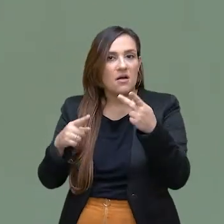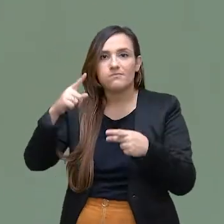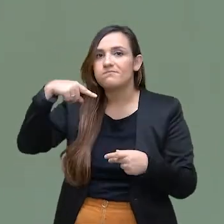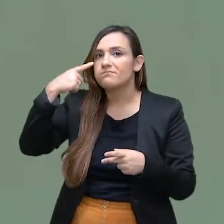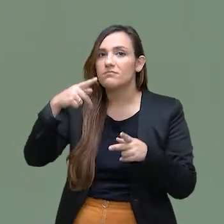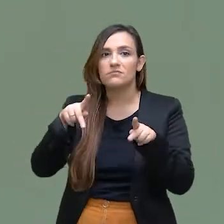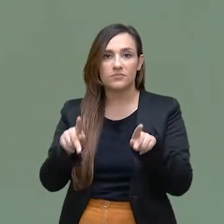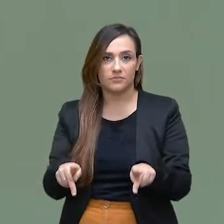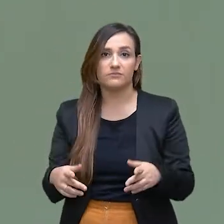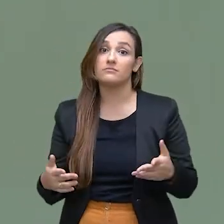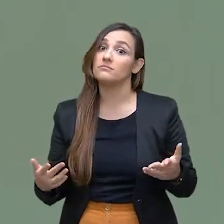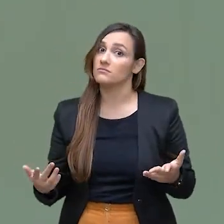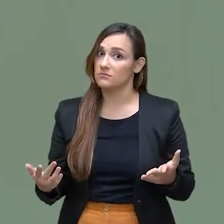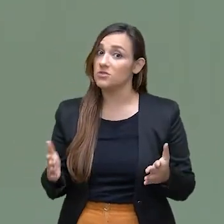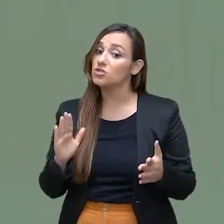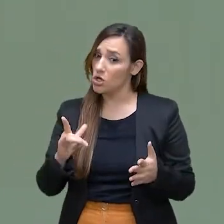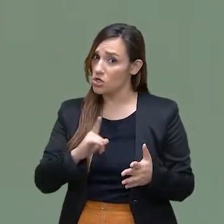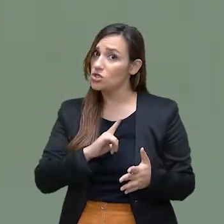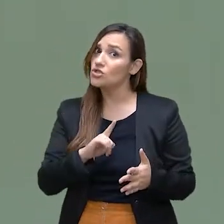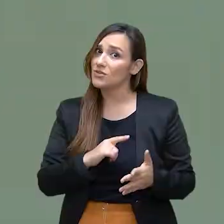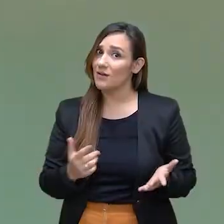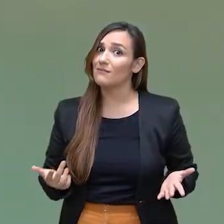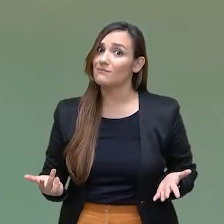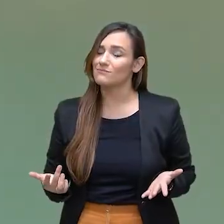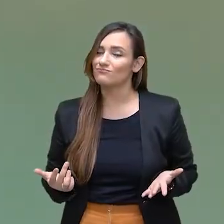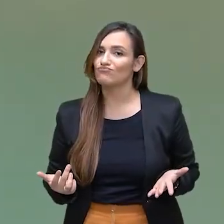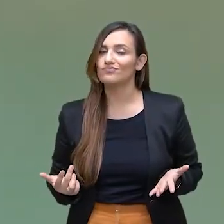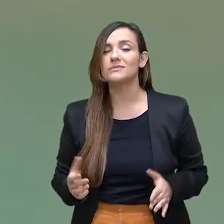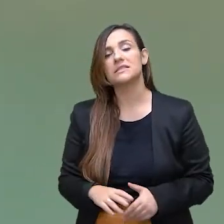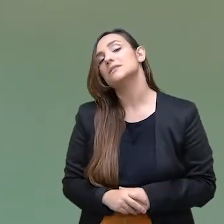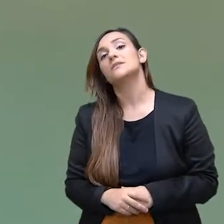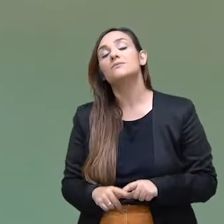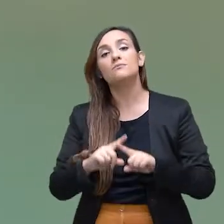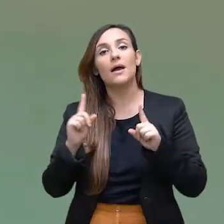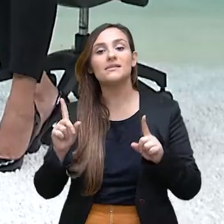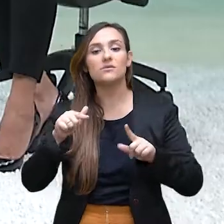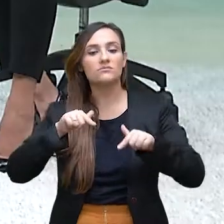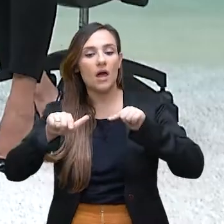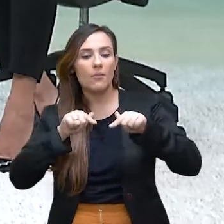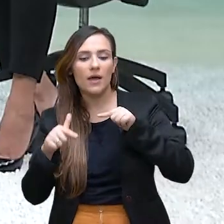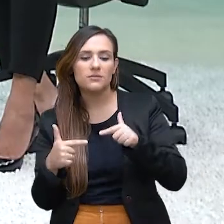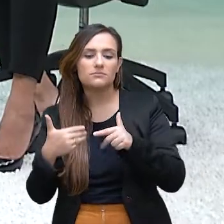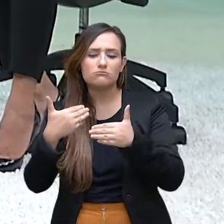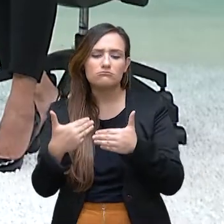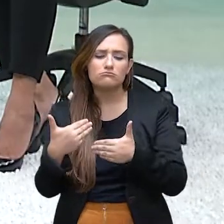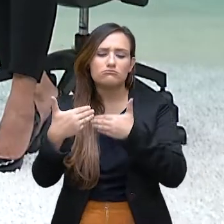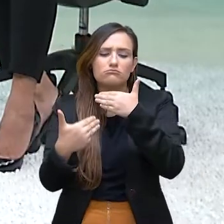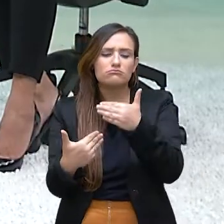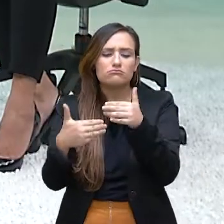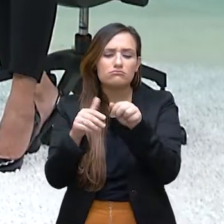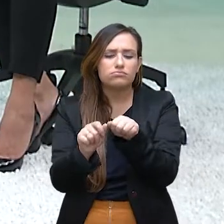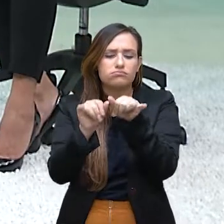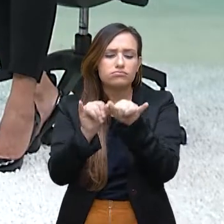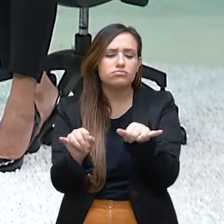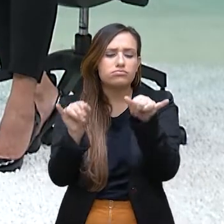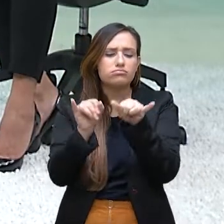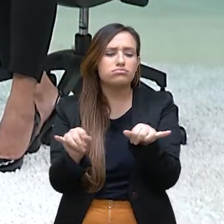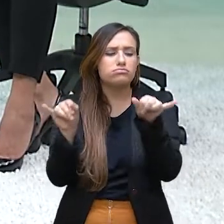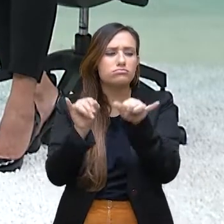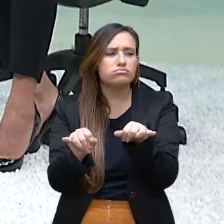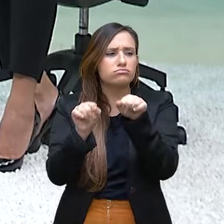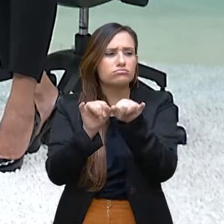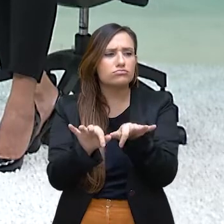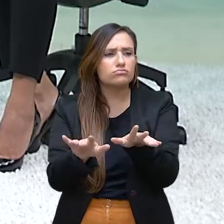advocacia pública, apesar de já existir. Então, isso foi um trabalho que foi acontecendo de divulgação. E aqueles